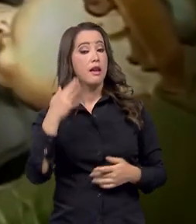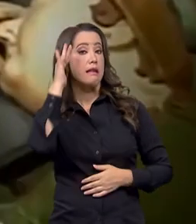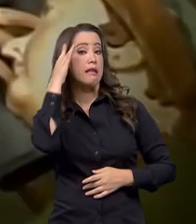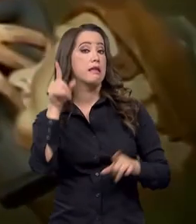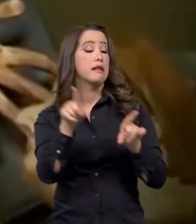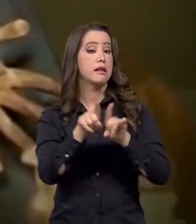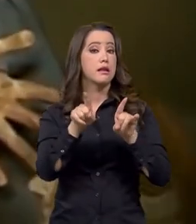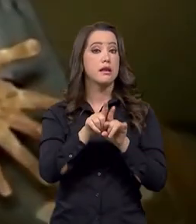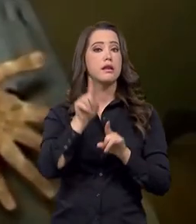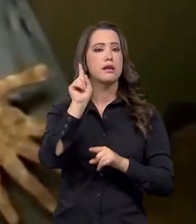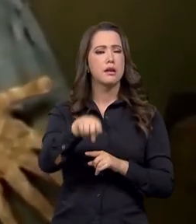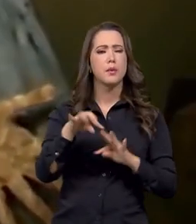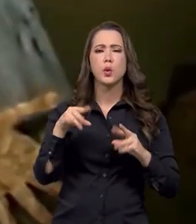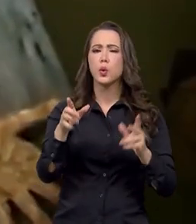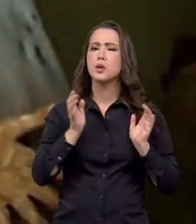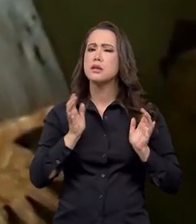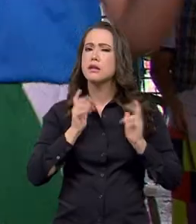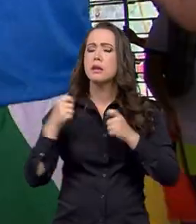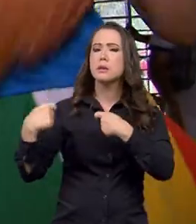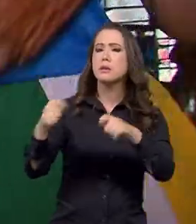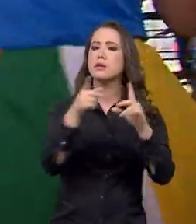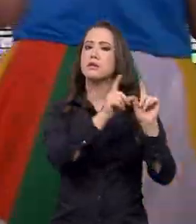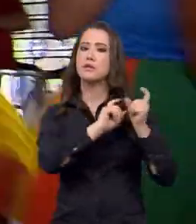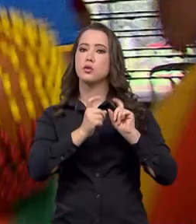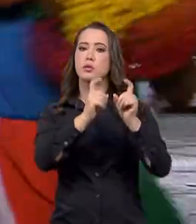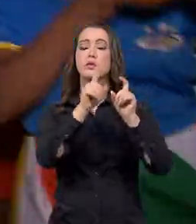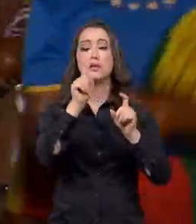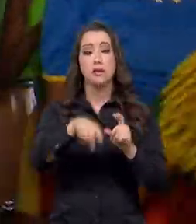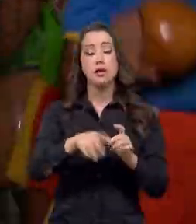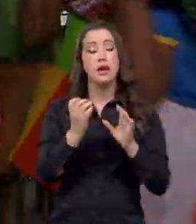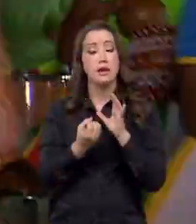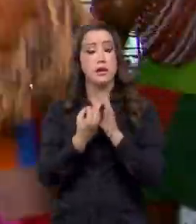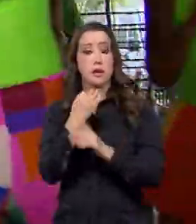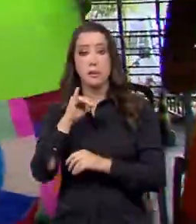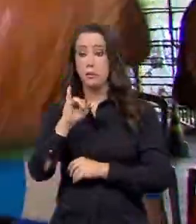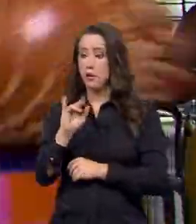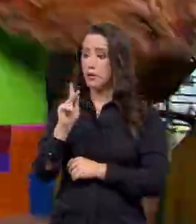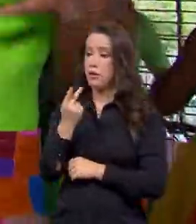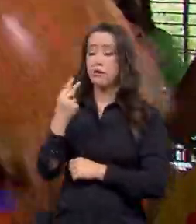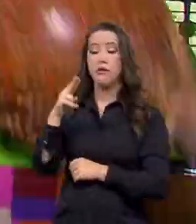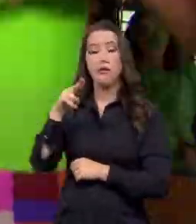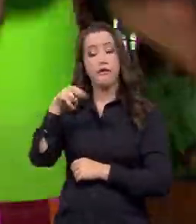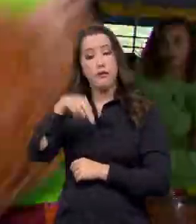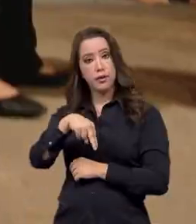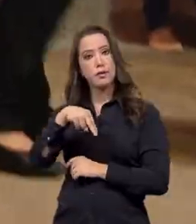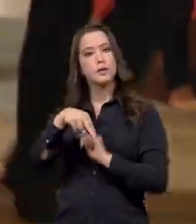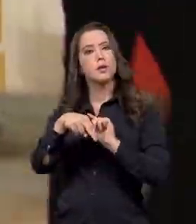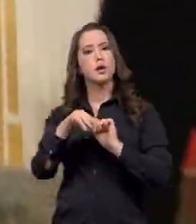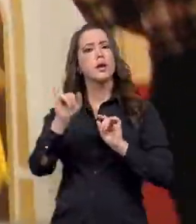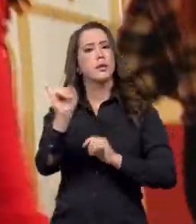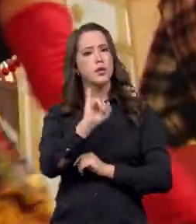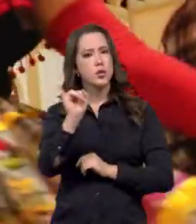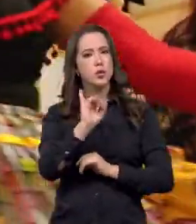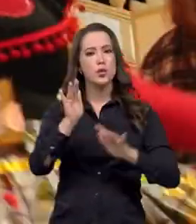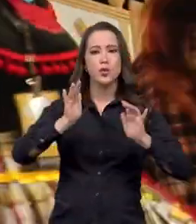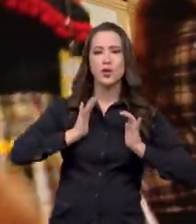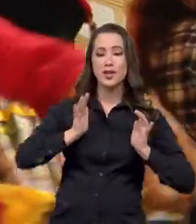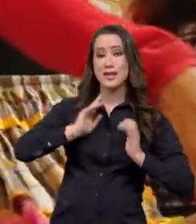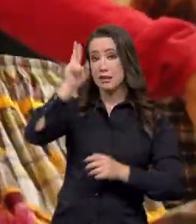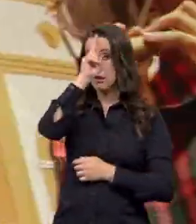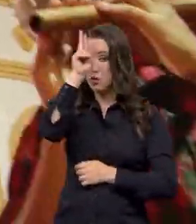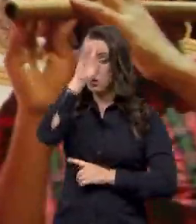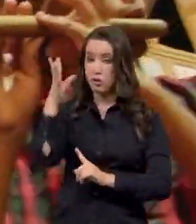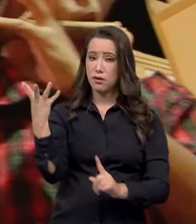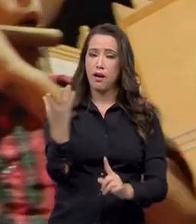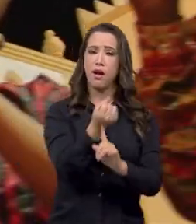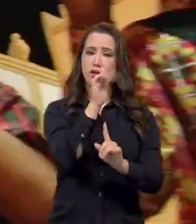essa riqueza precisa passar por uma gestão, que é feita pelo IFAM, o Instituto do Patrimônio Histórico e Artístico Nacional,